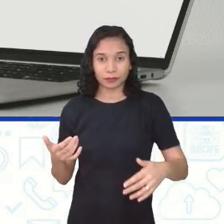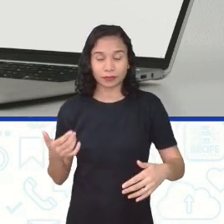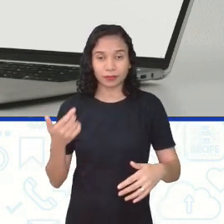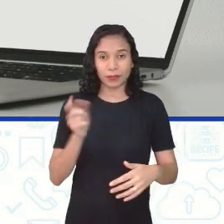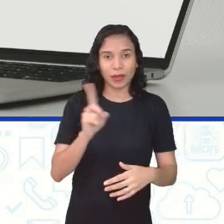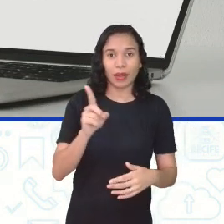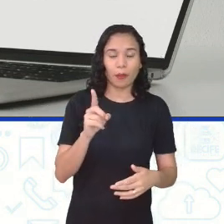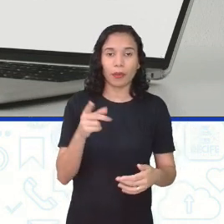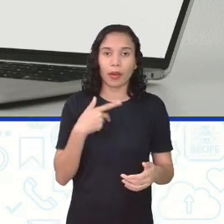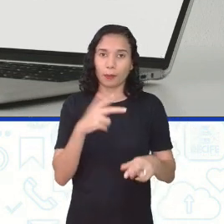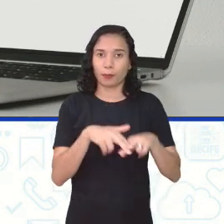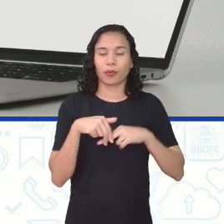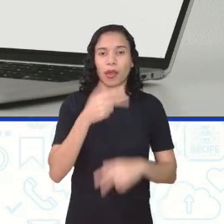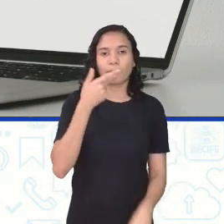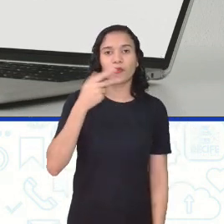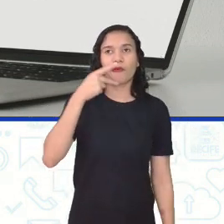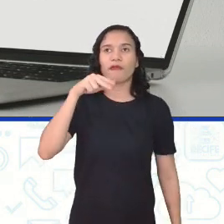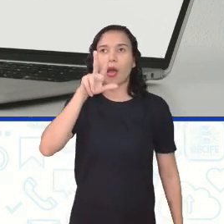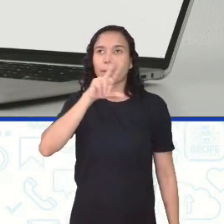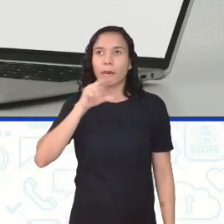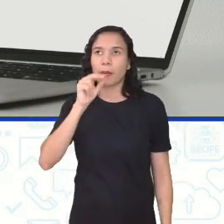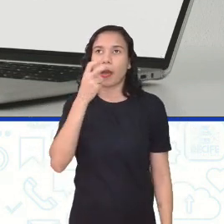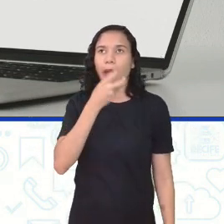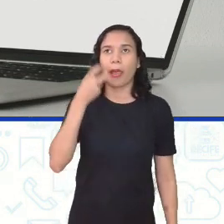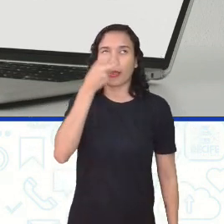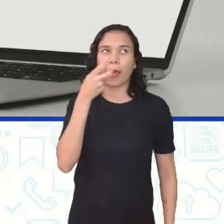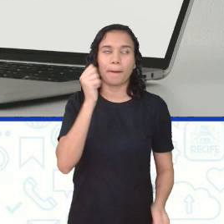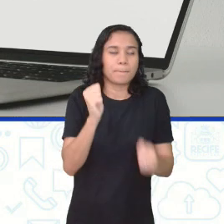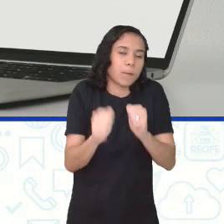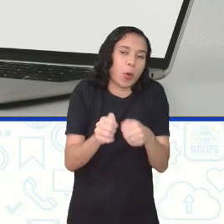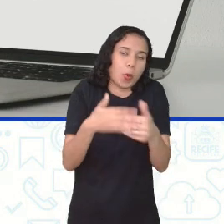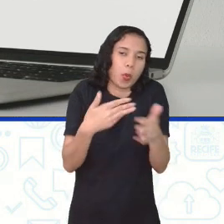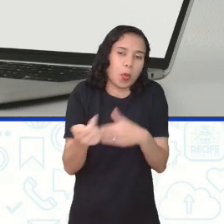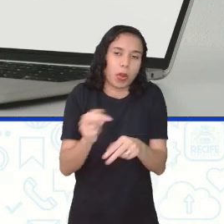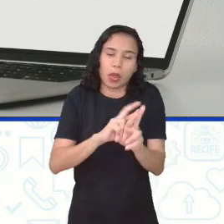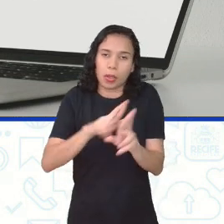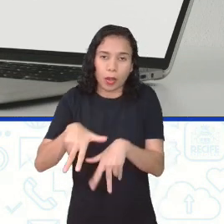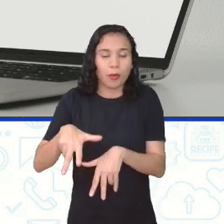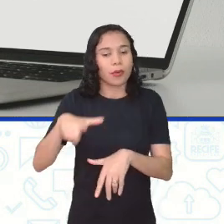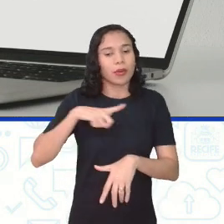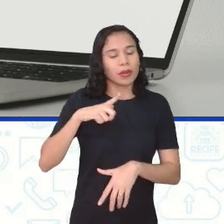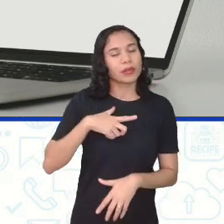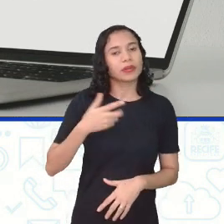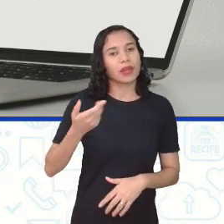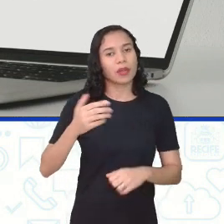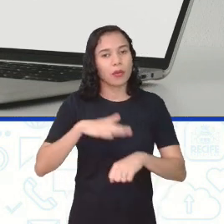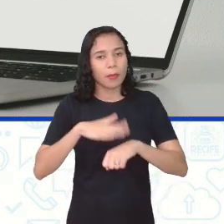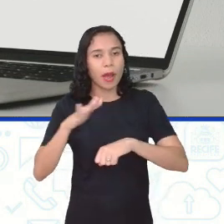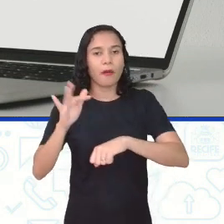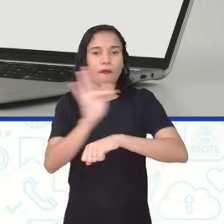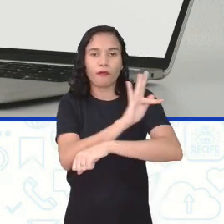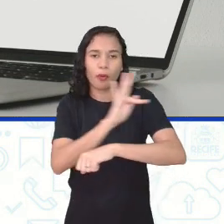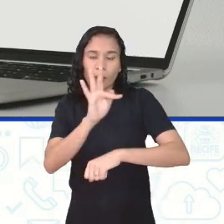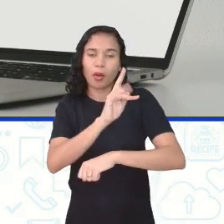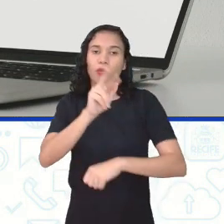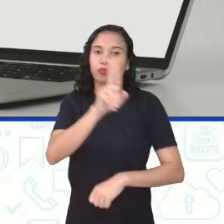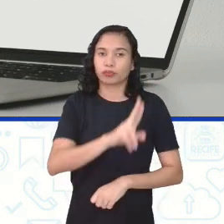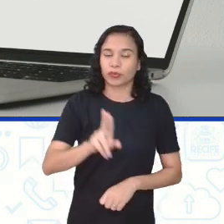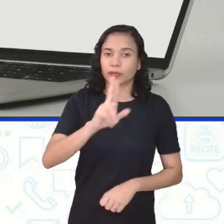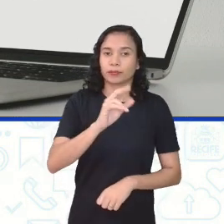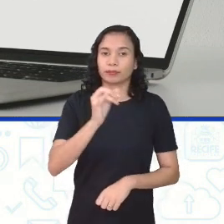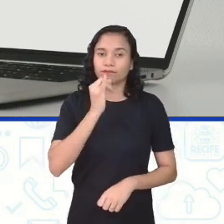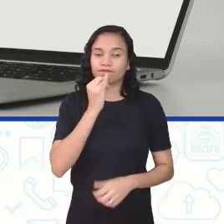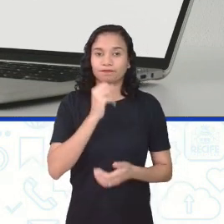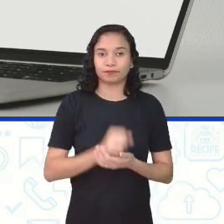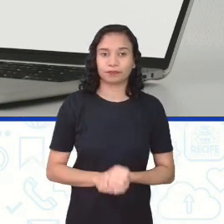oralidade que é bagunça. Não, não. A gente vai ter aquelas expressões mais formais da linguagem, como, por exemplo,